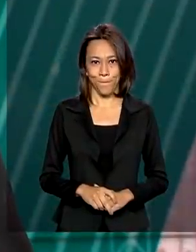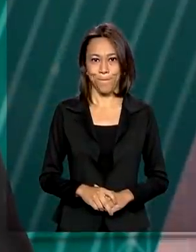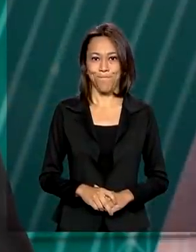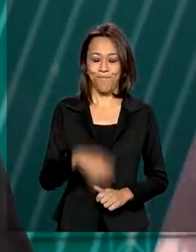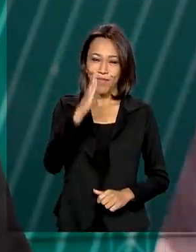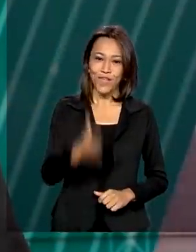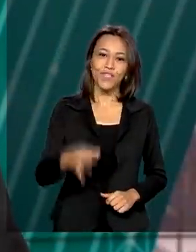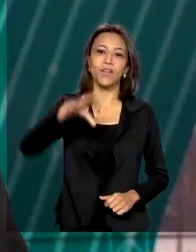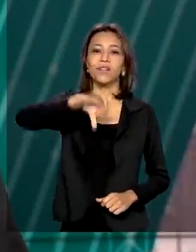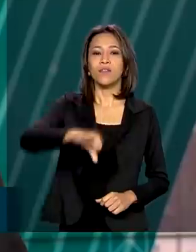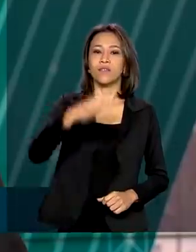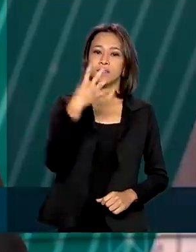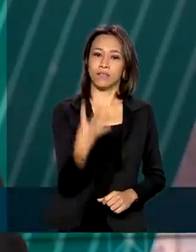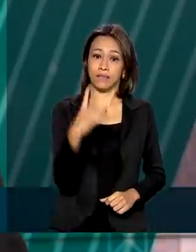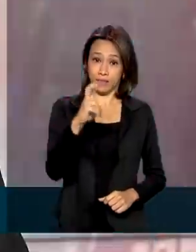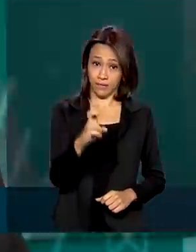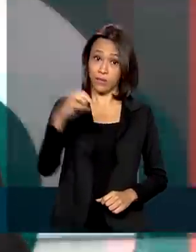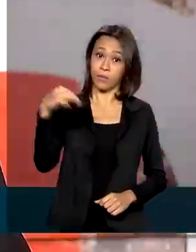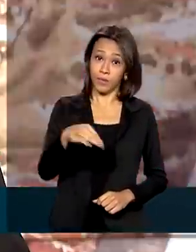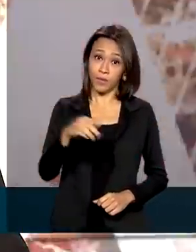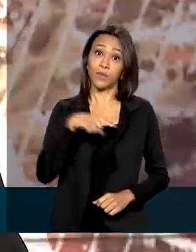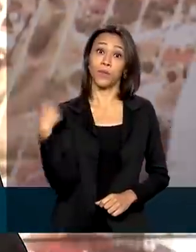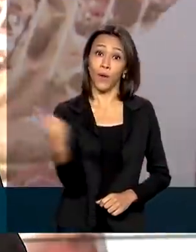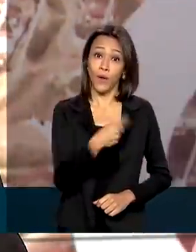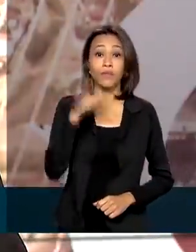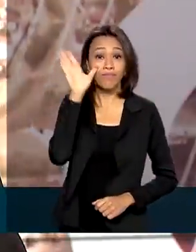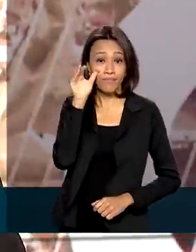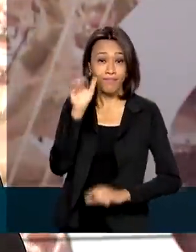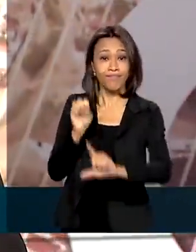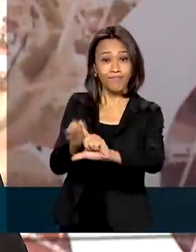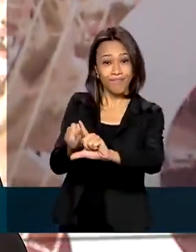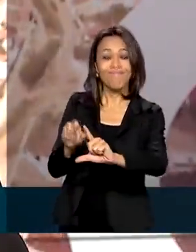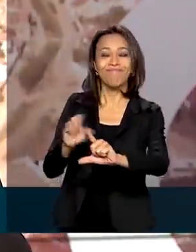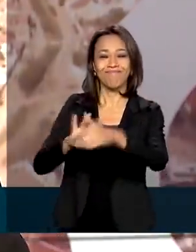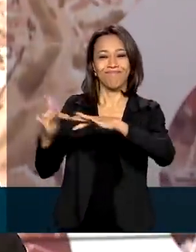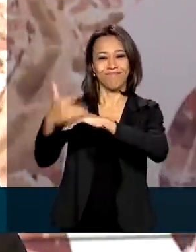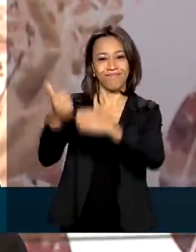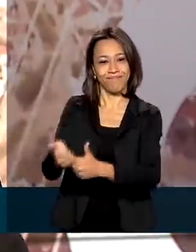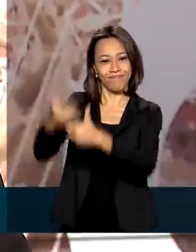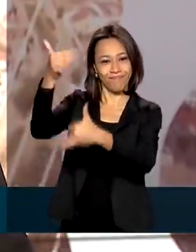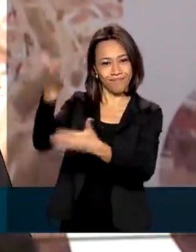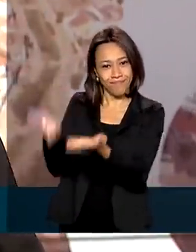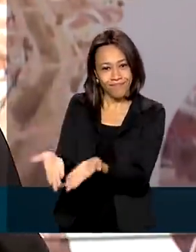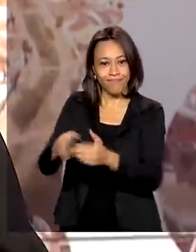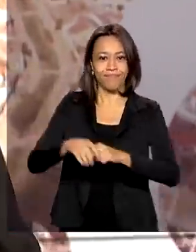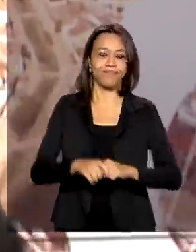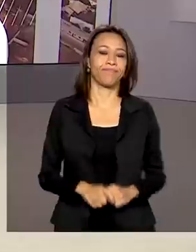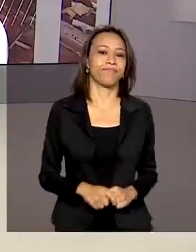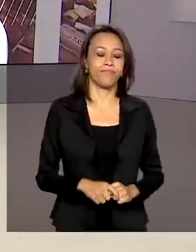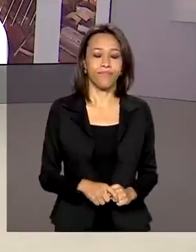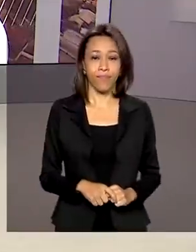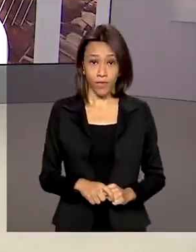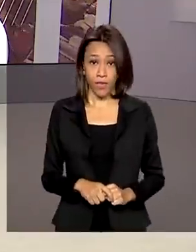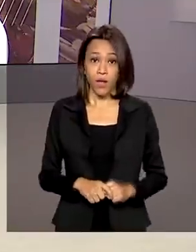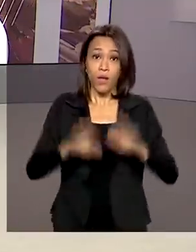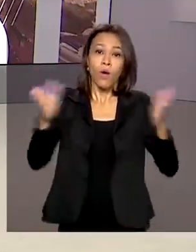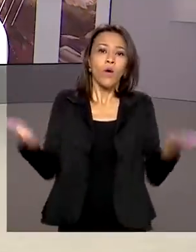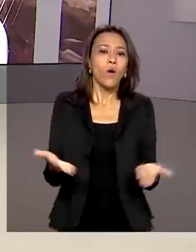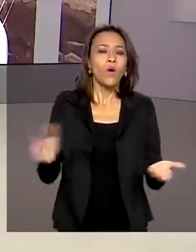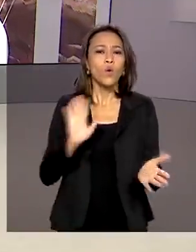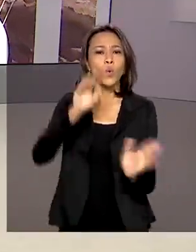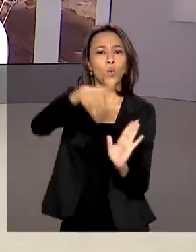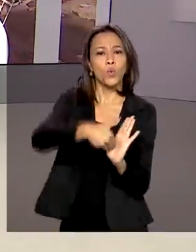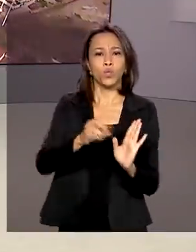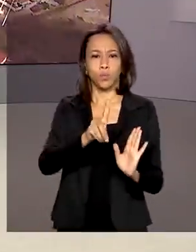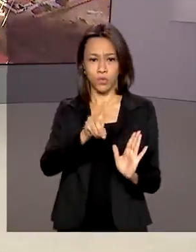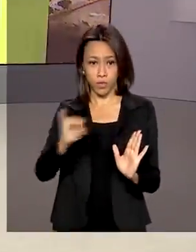São 9 horas e 45 minutos. Nós estamos ao vivo também pelas redes sociais. Hoje é o último dia